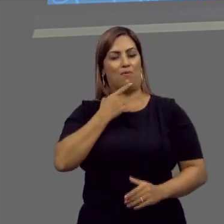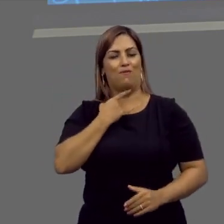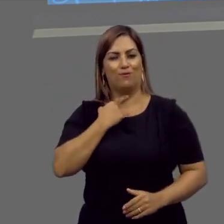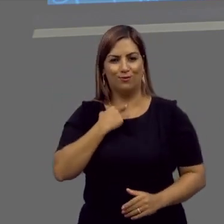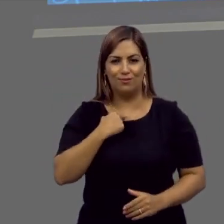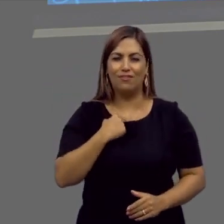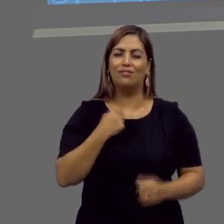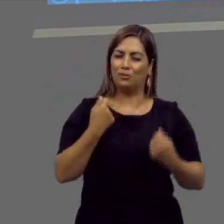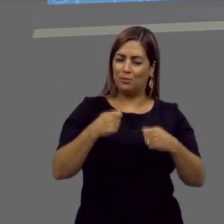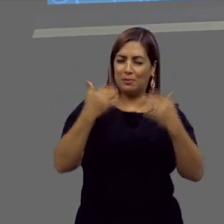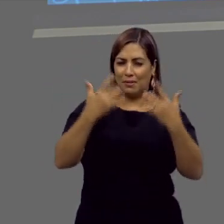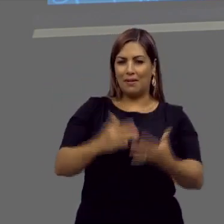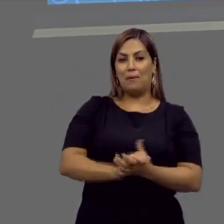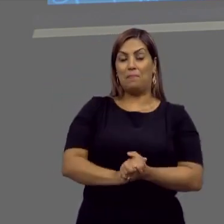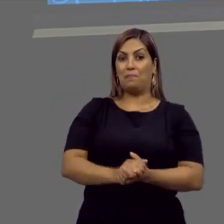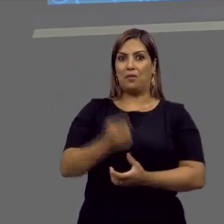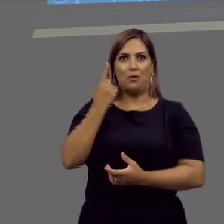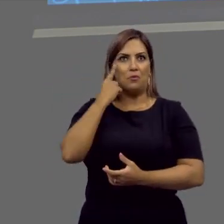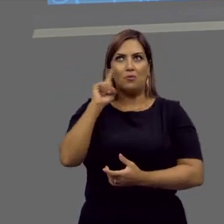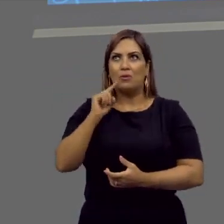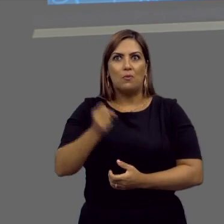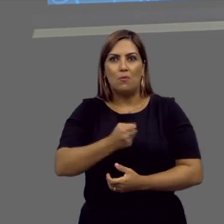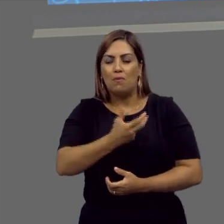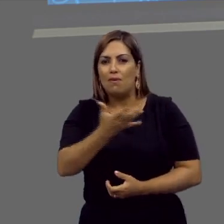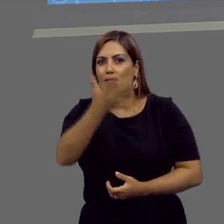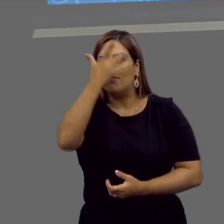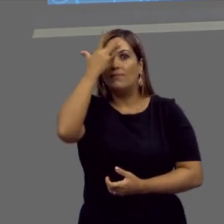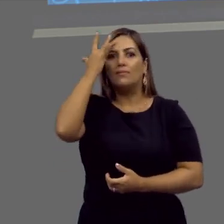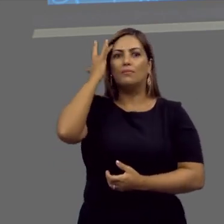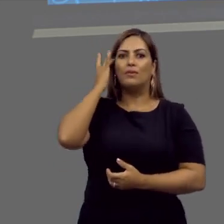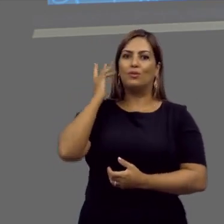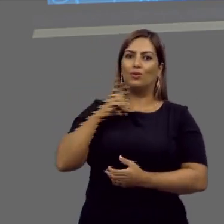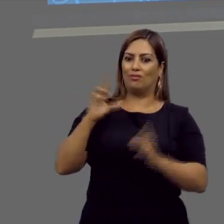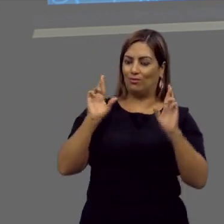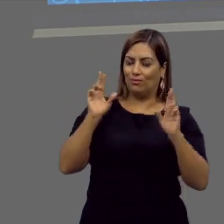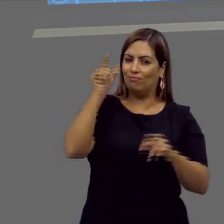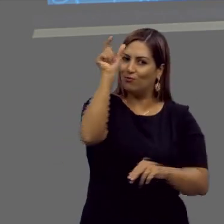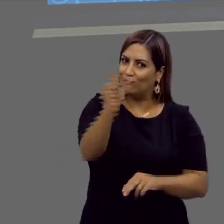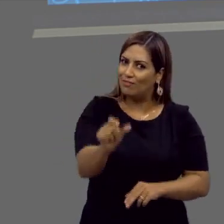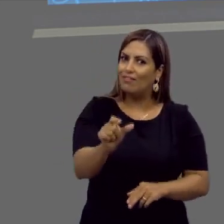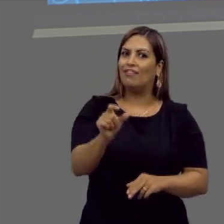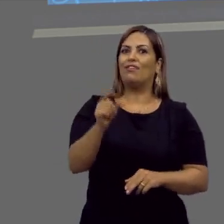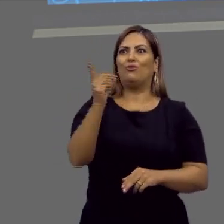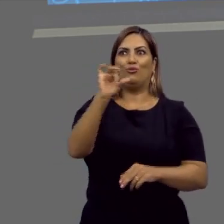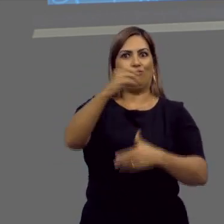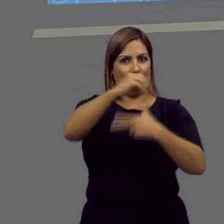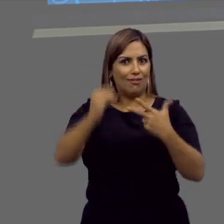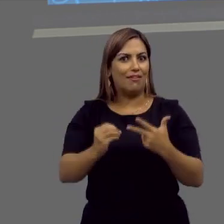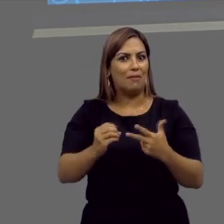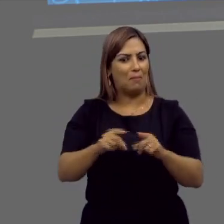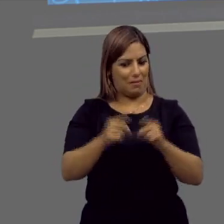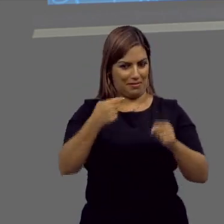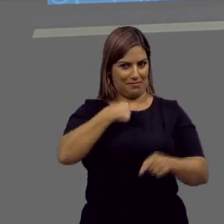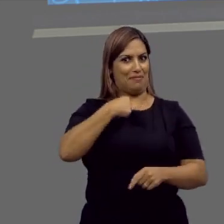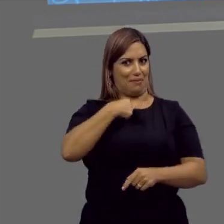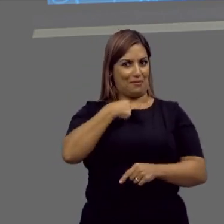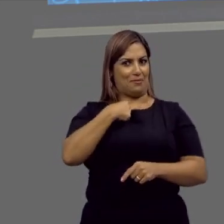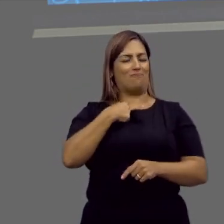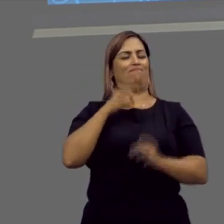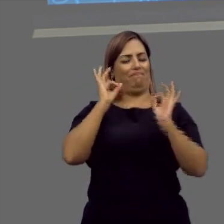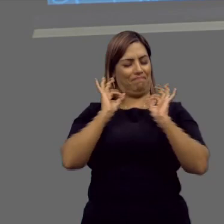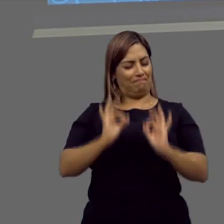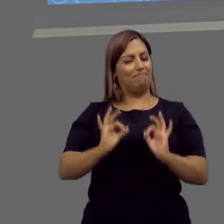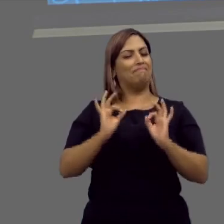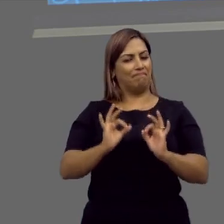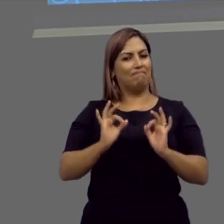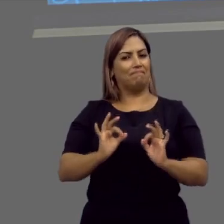desejo. E eu costumo falar o seguinte, eu não sei quantas pessoas vão estar torcendo por você no dia do Enem. Mas eu vou